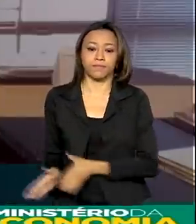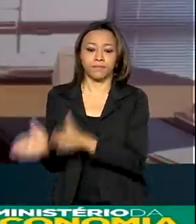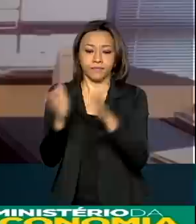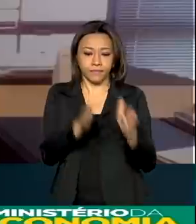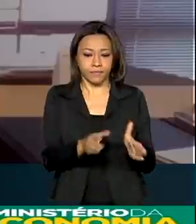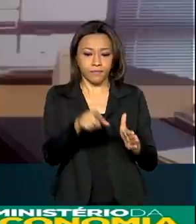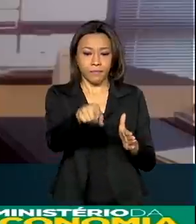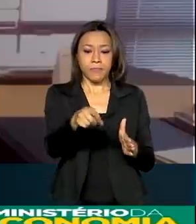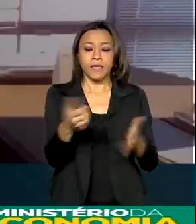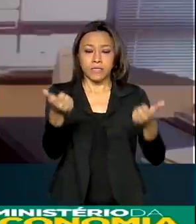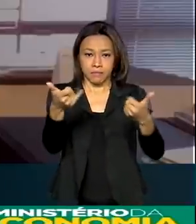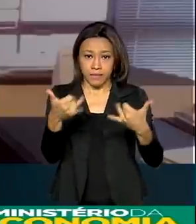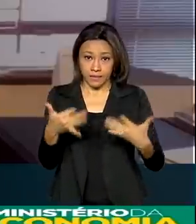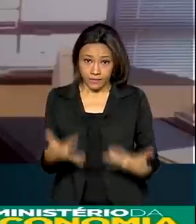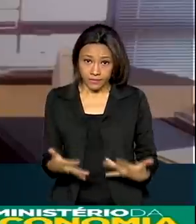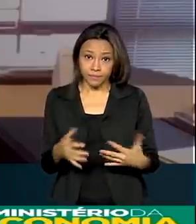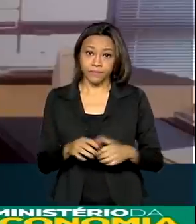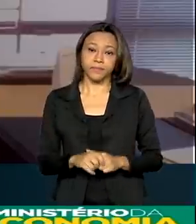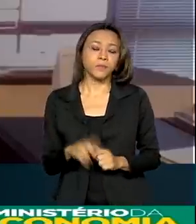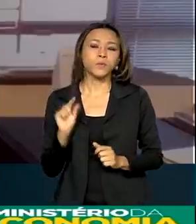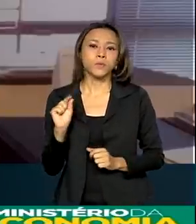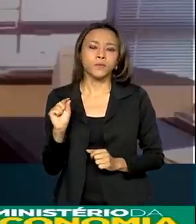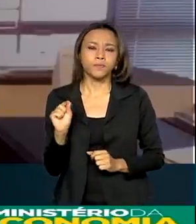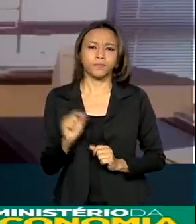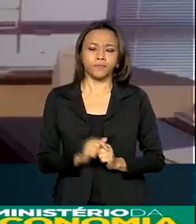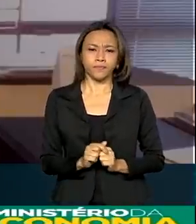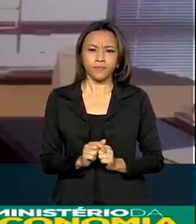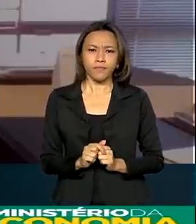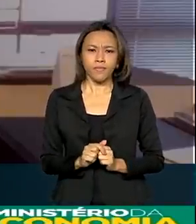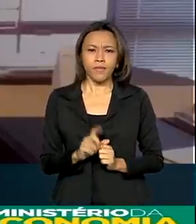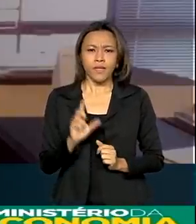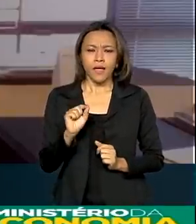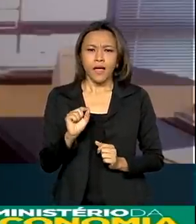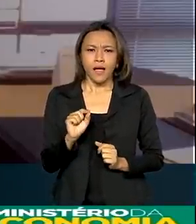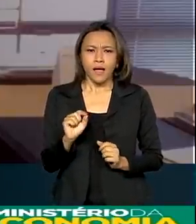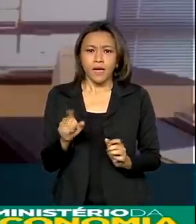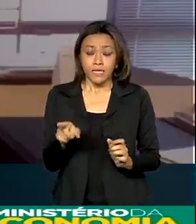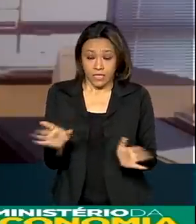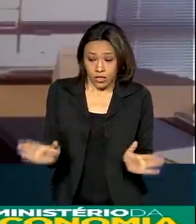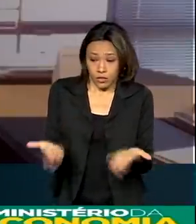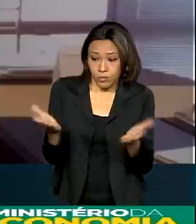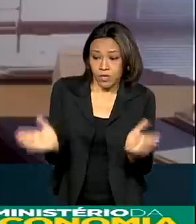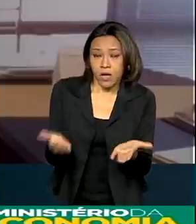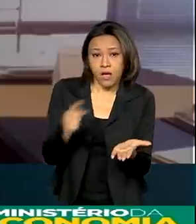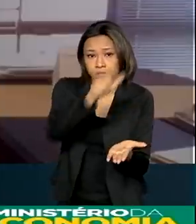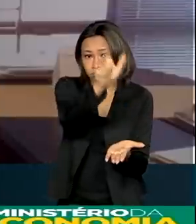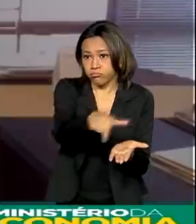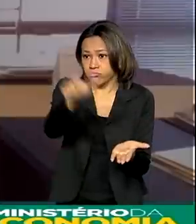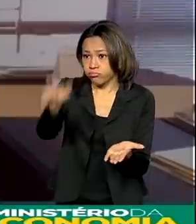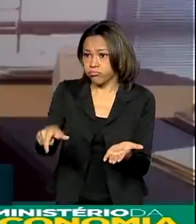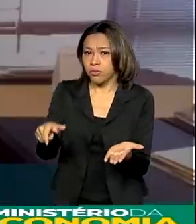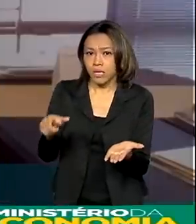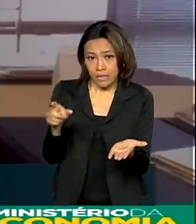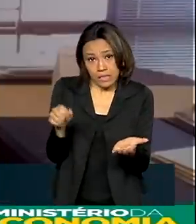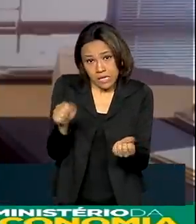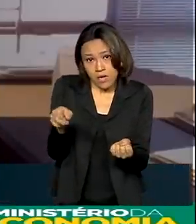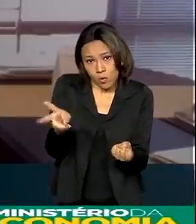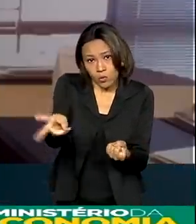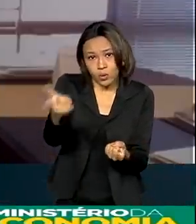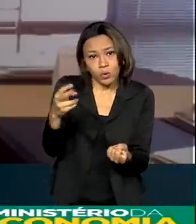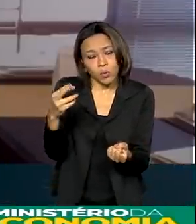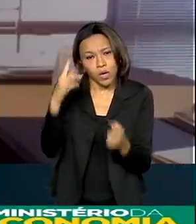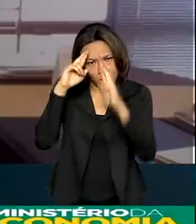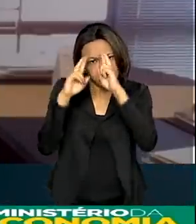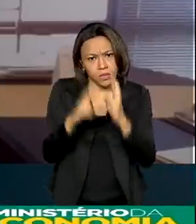parece que, diferentemente do Refis, ela não desestimula o contribuinte que tem condições de honrar o seu compromisso a